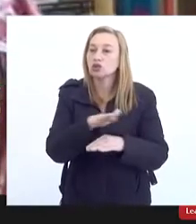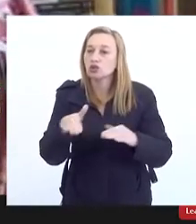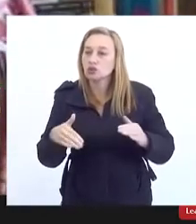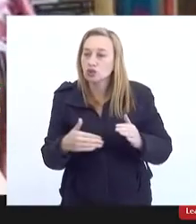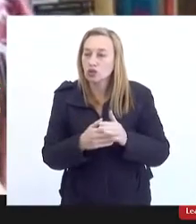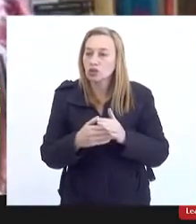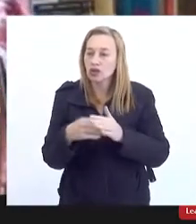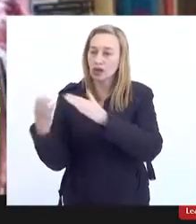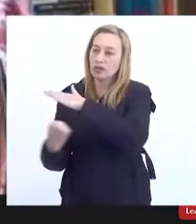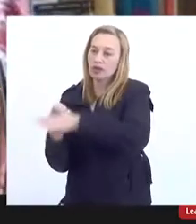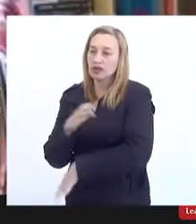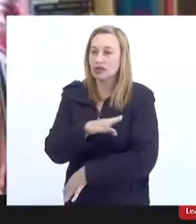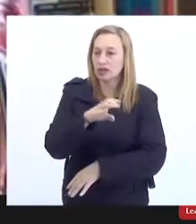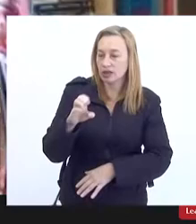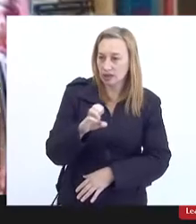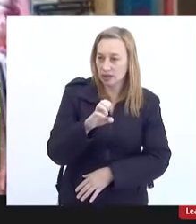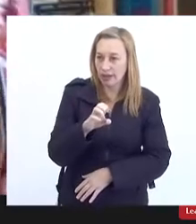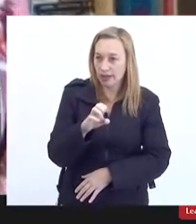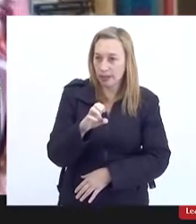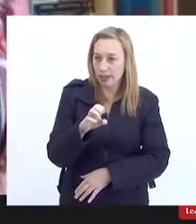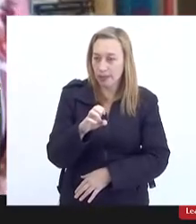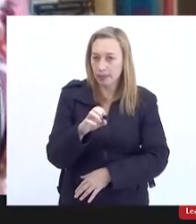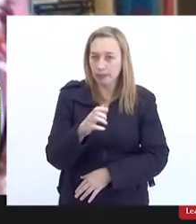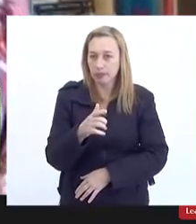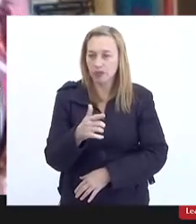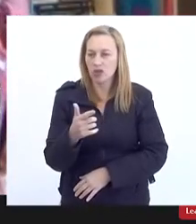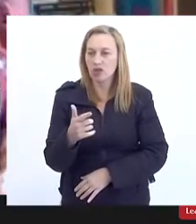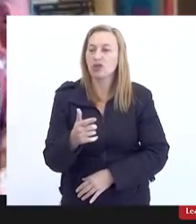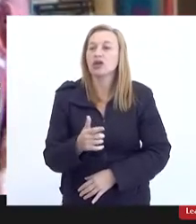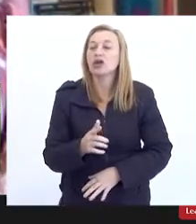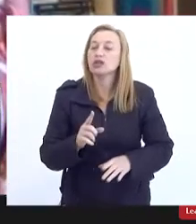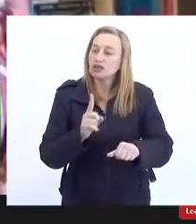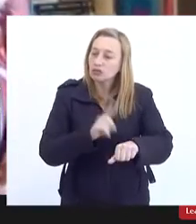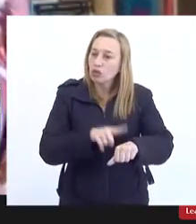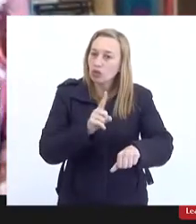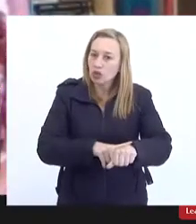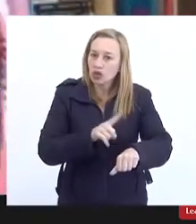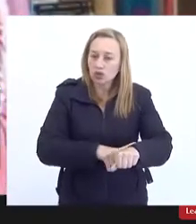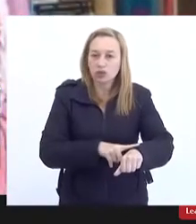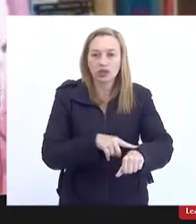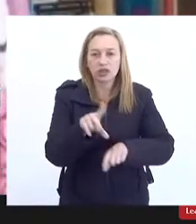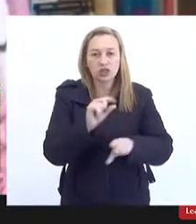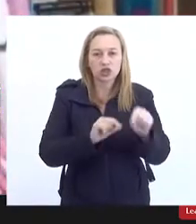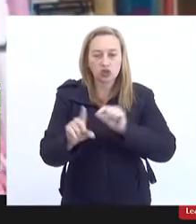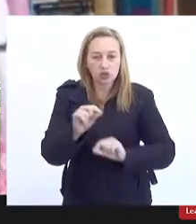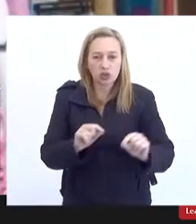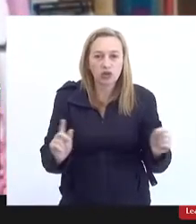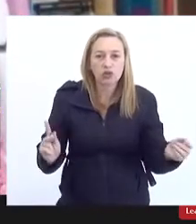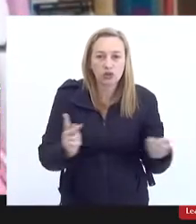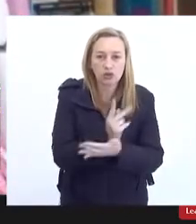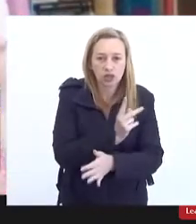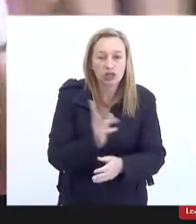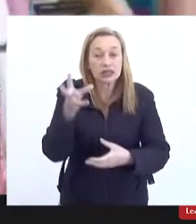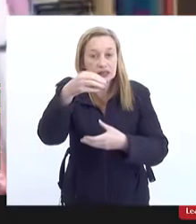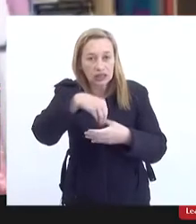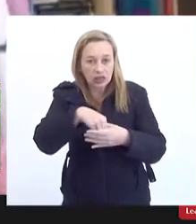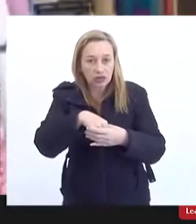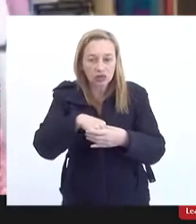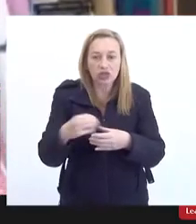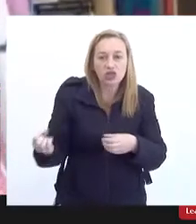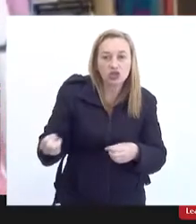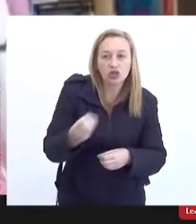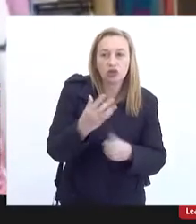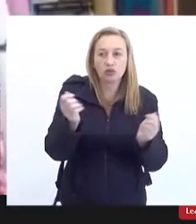e não se apropriam dessa informação. Então, nesse momento, para que essa tomada de decisão aconteça, dentro dessas novas